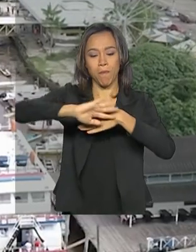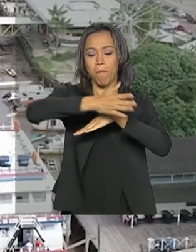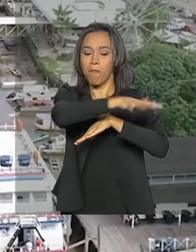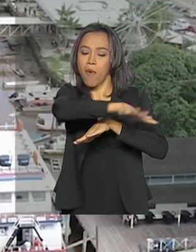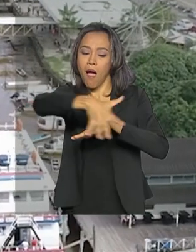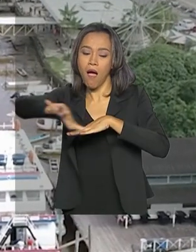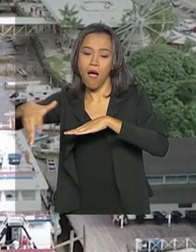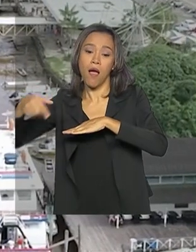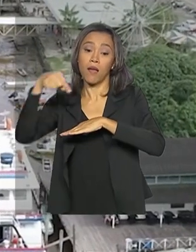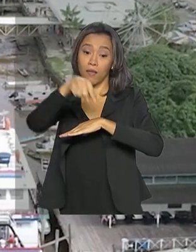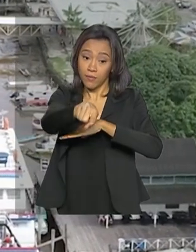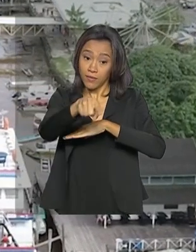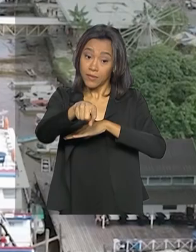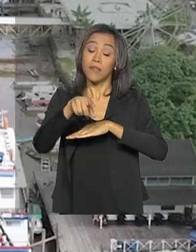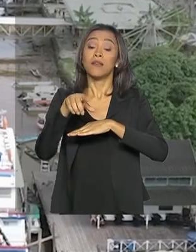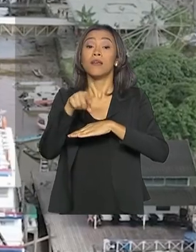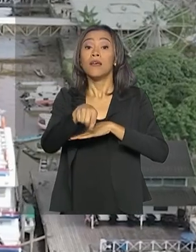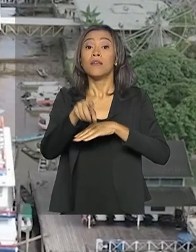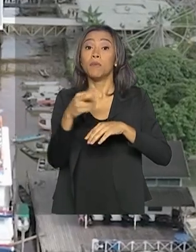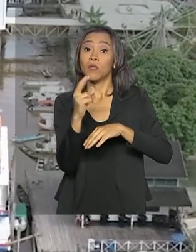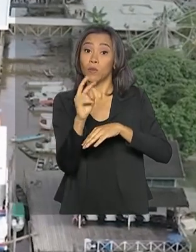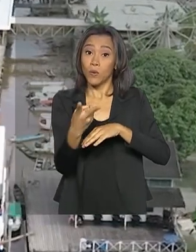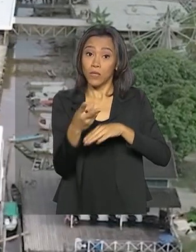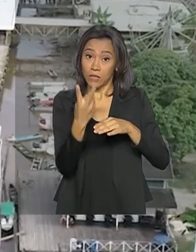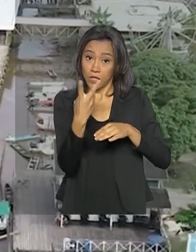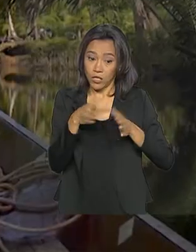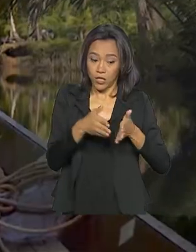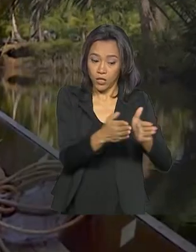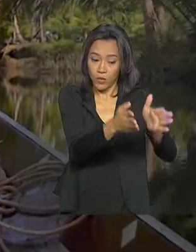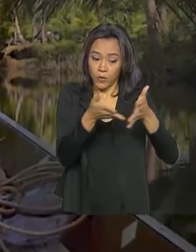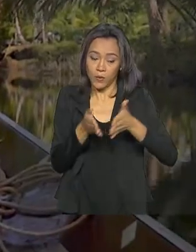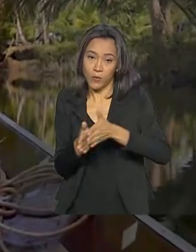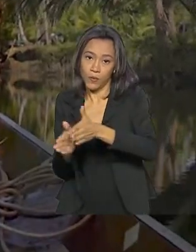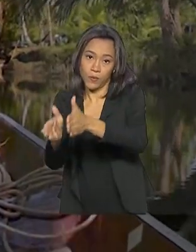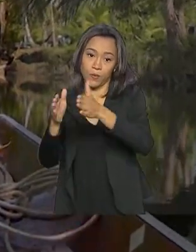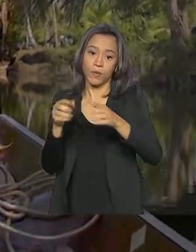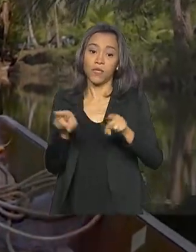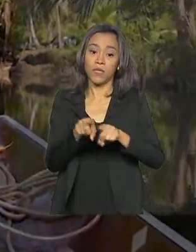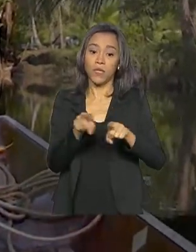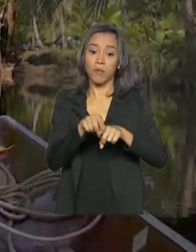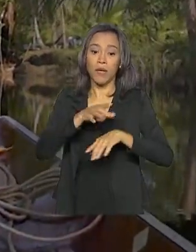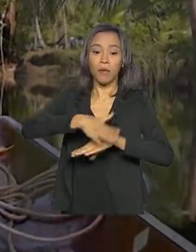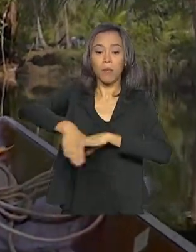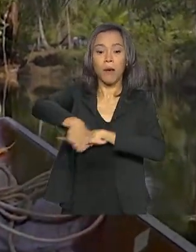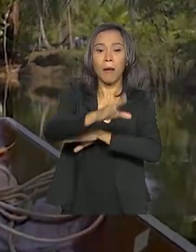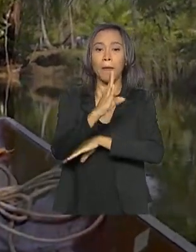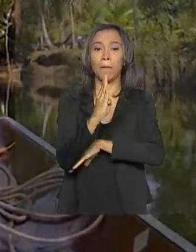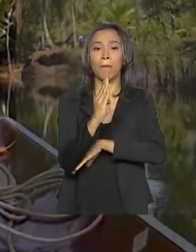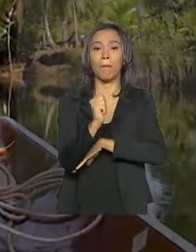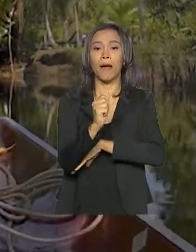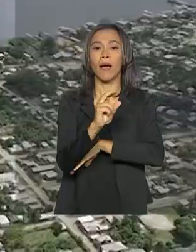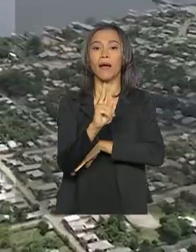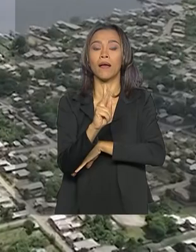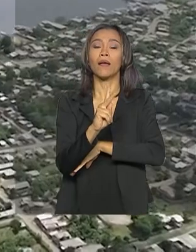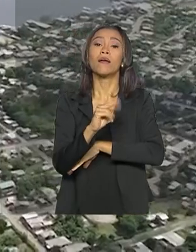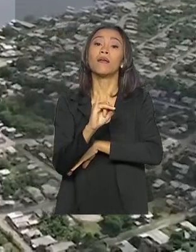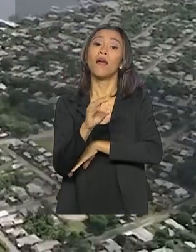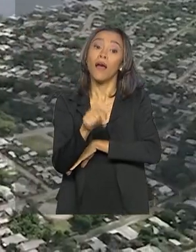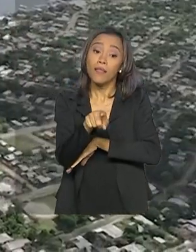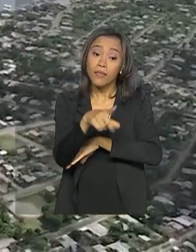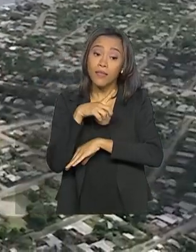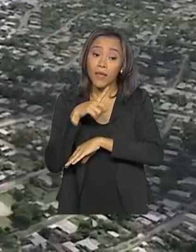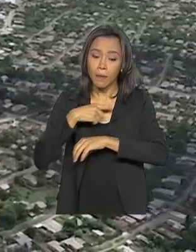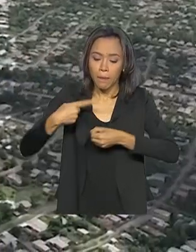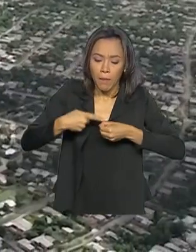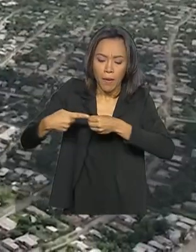Banhada pelo Oceano Atlântico e pelos rios Amazonas, Pará e pela Baía do Marajó, a ilha concentra municípios que